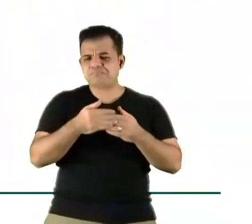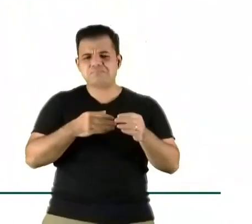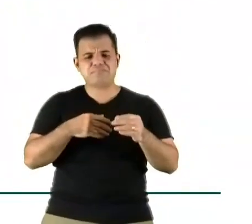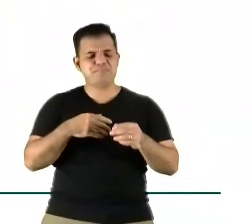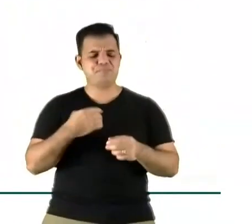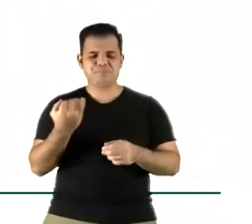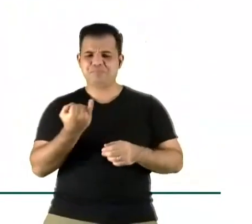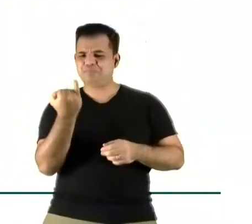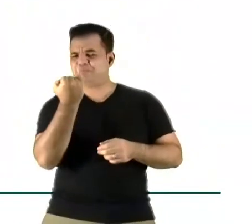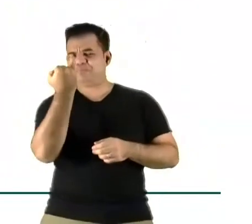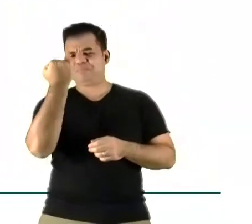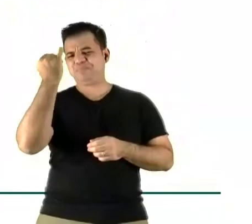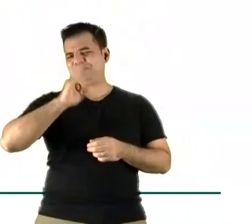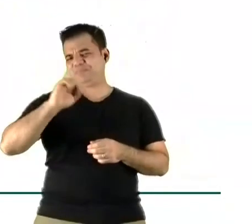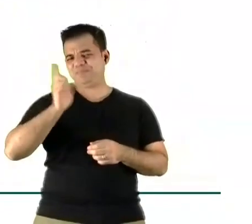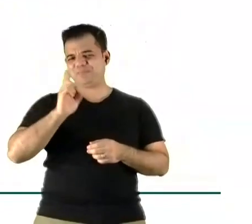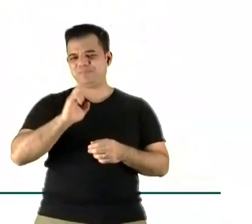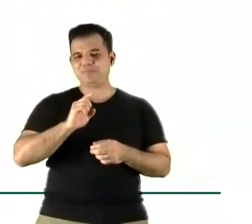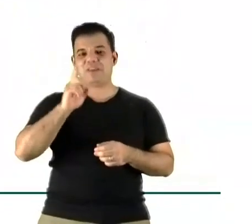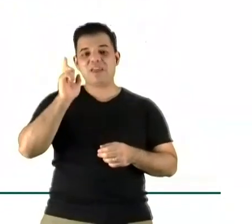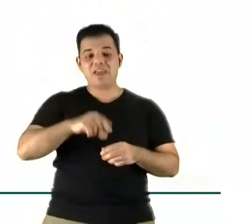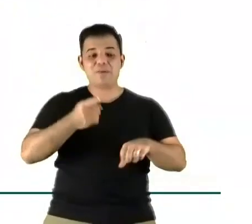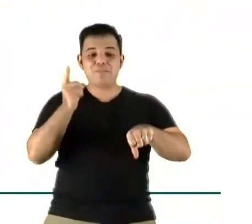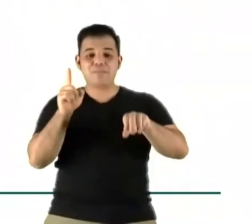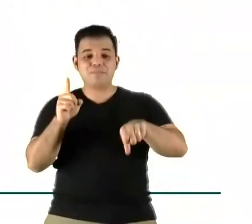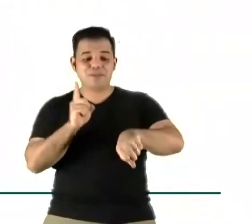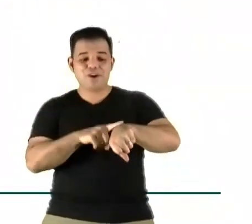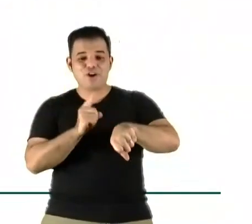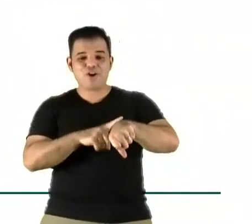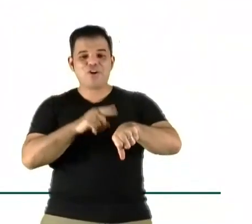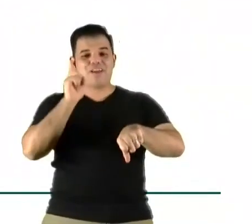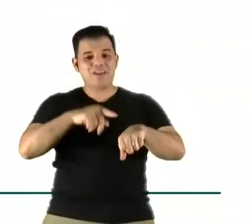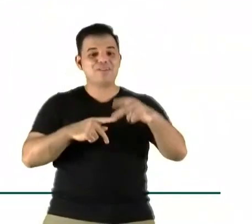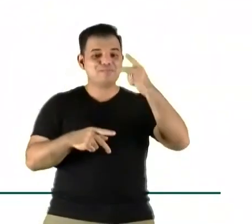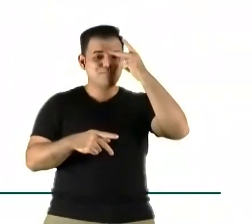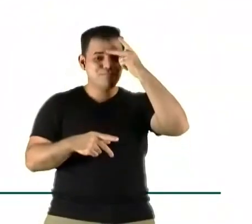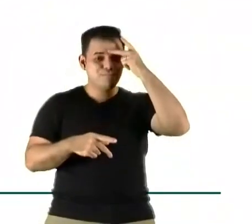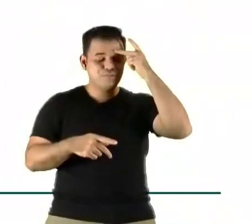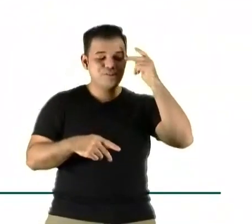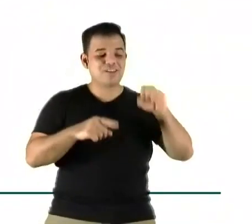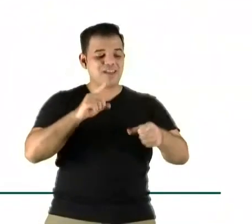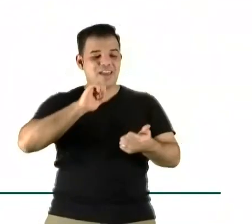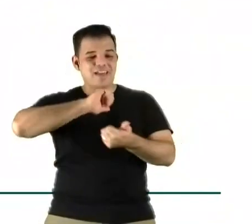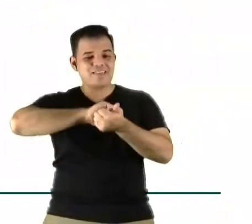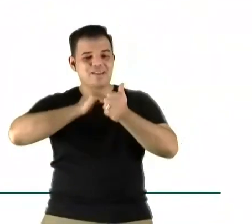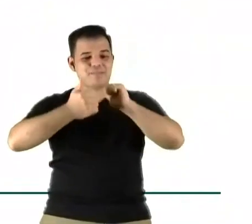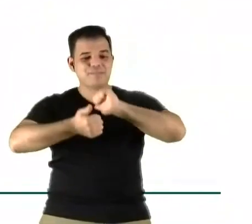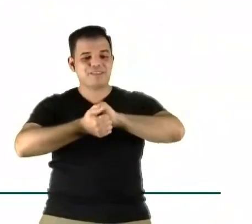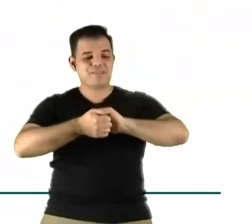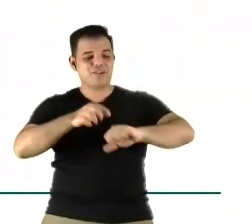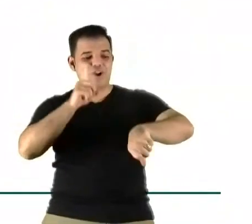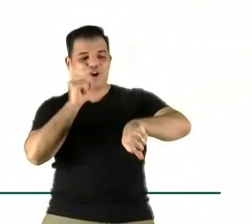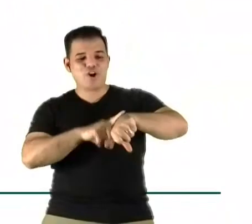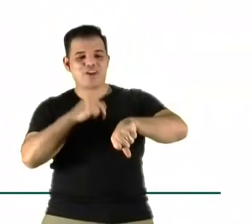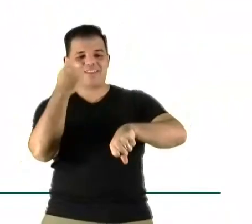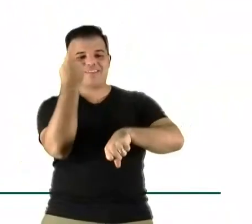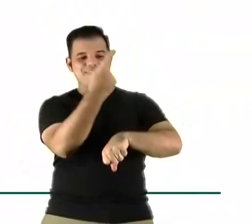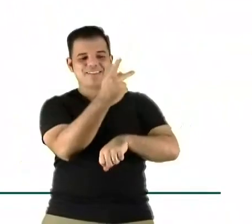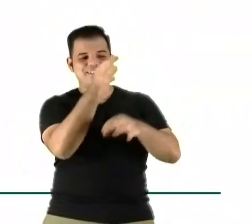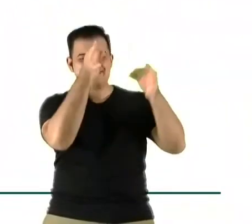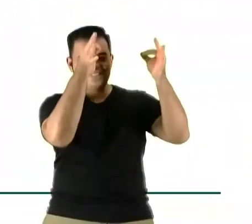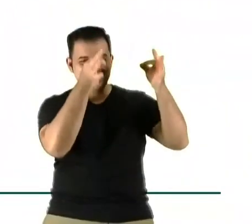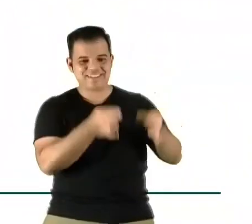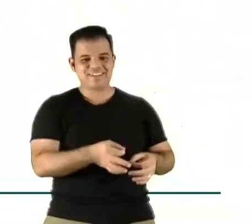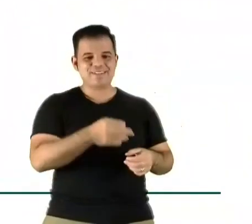Não importa tanto, né? Porque ali, aquele momento foi o momento mais adequado e escolhido